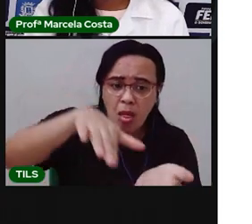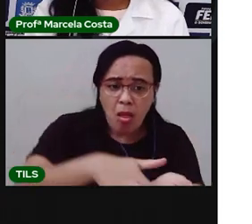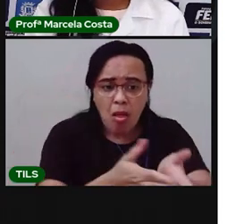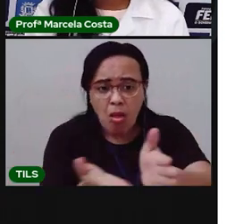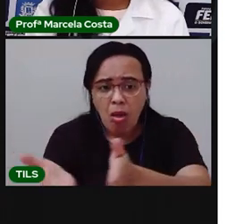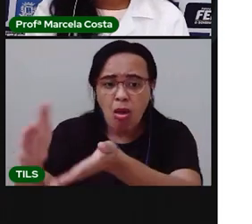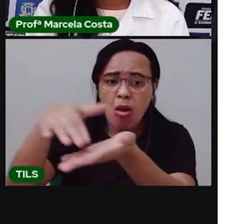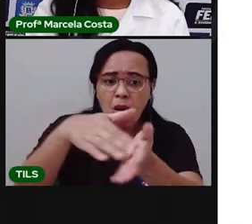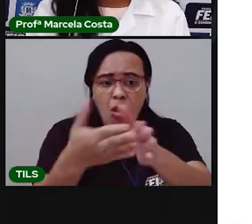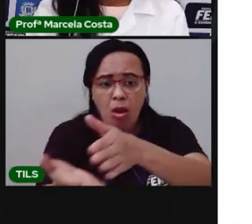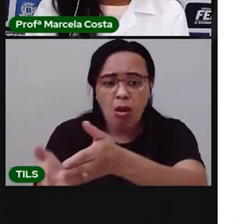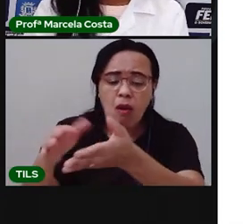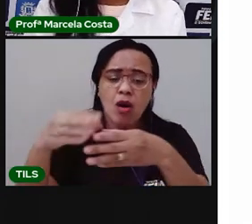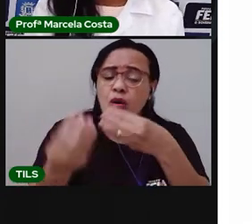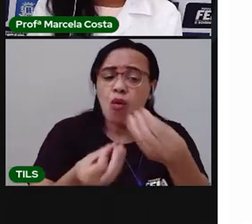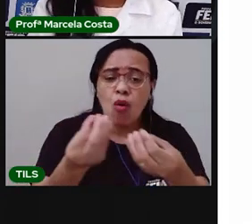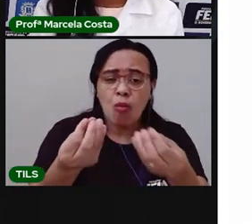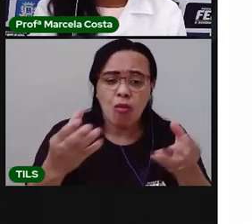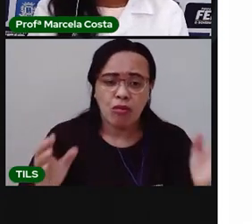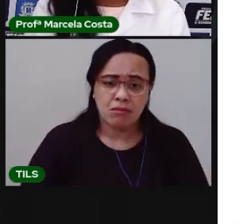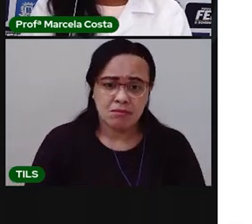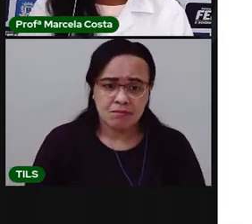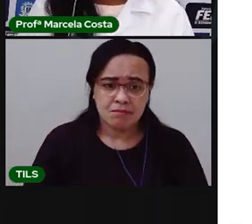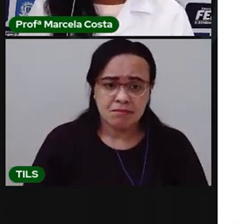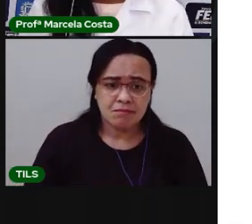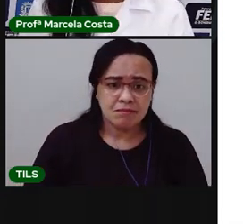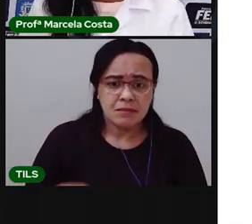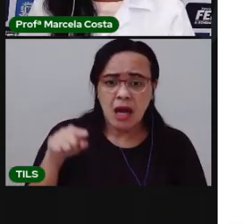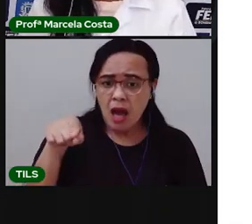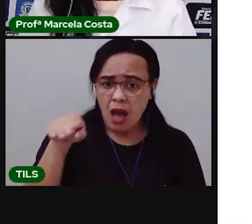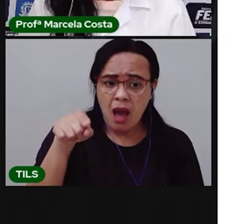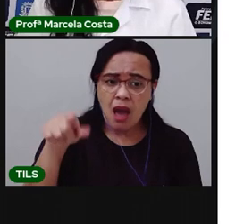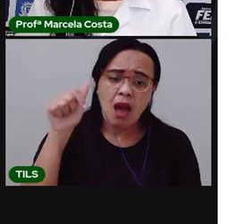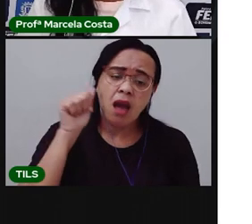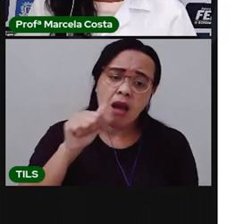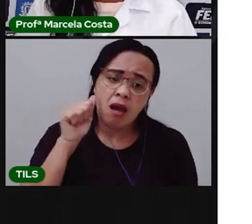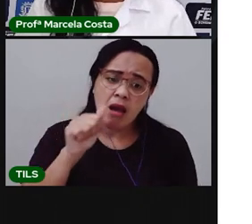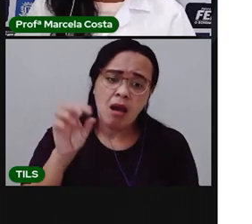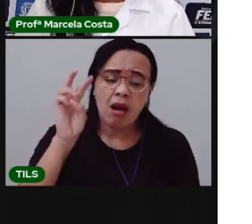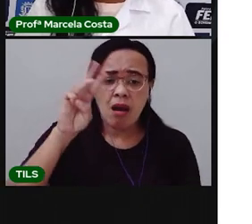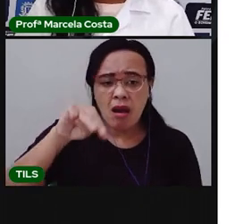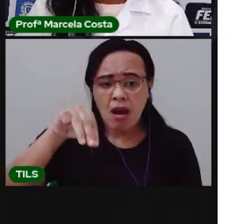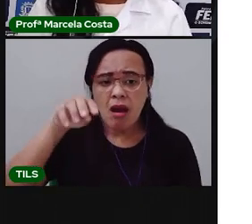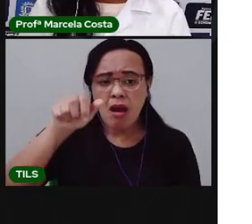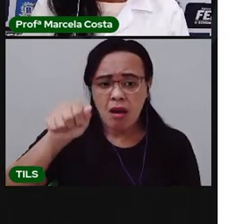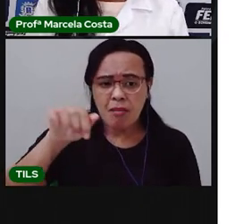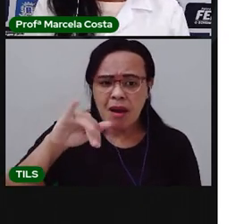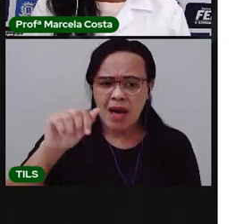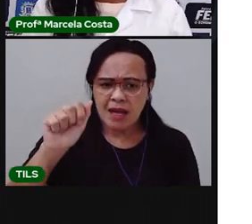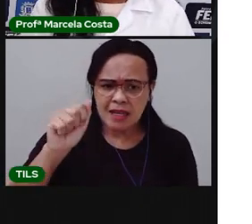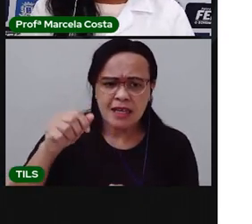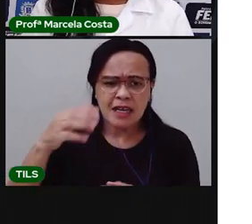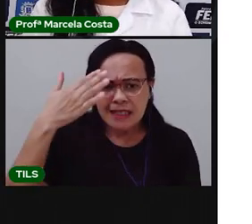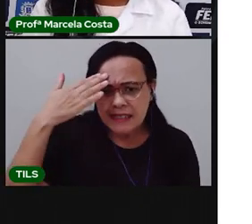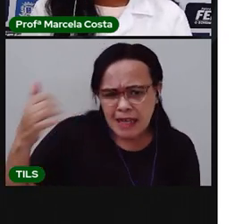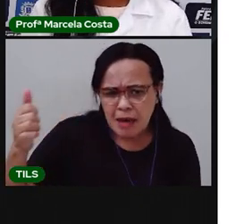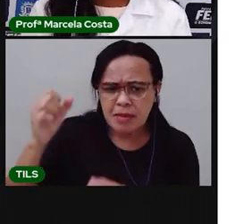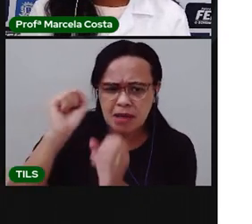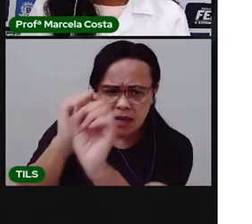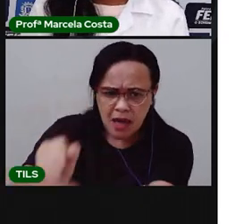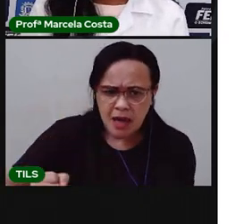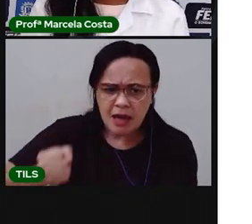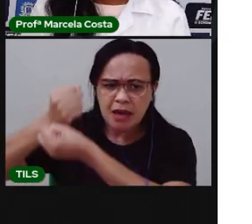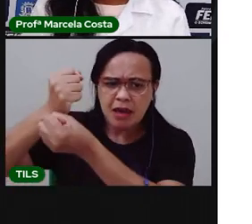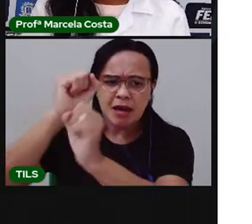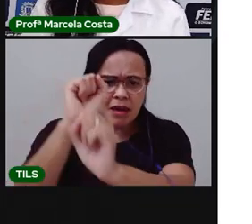Será que a Maria sabia rimar? Será que ela pediu alguém para ensinar